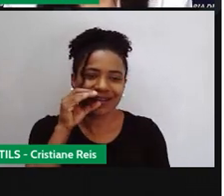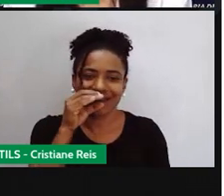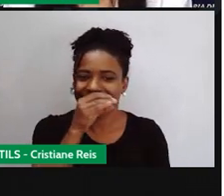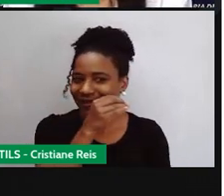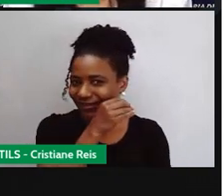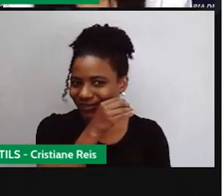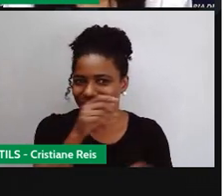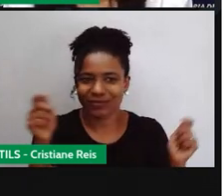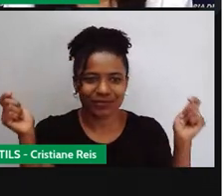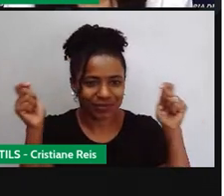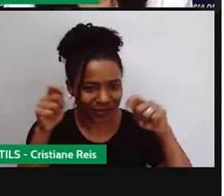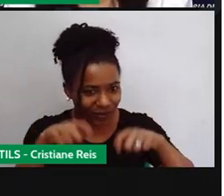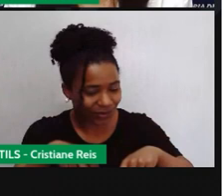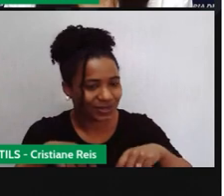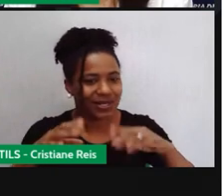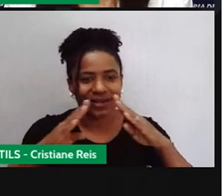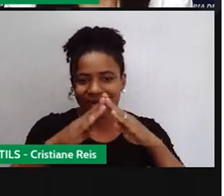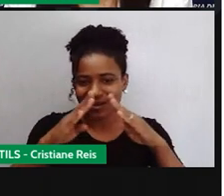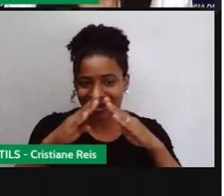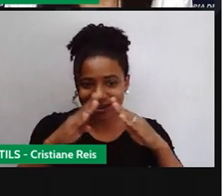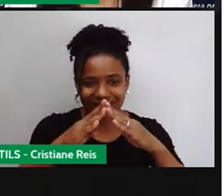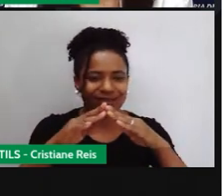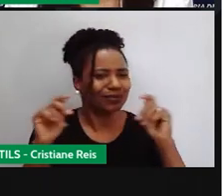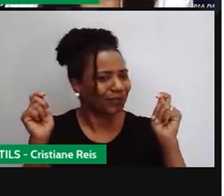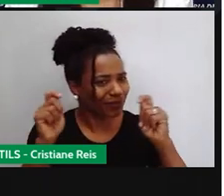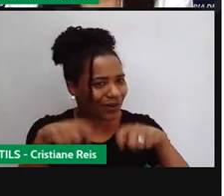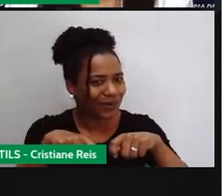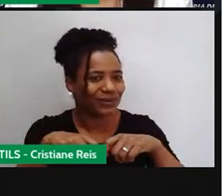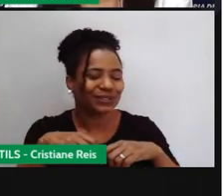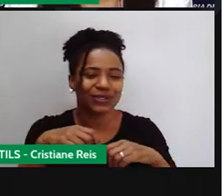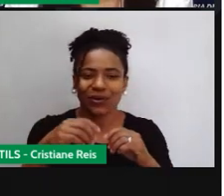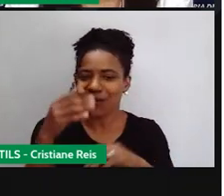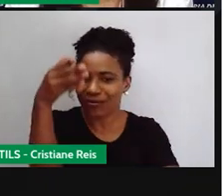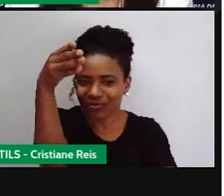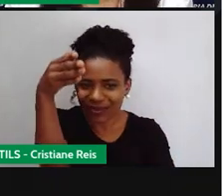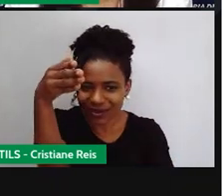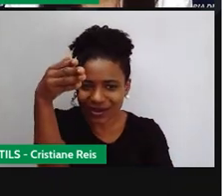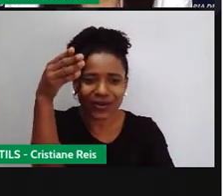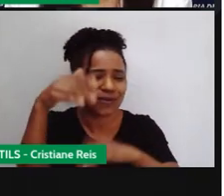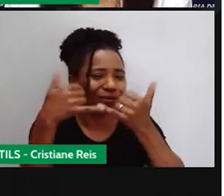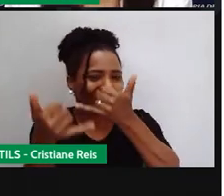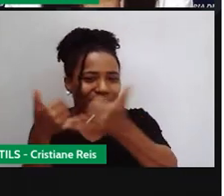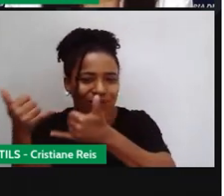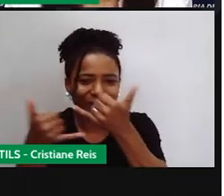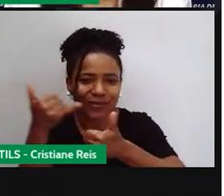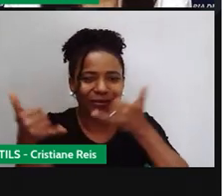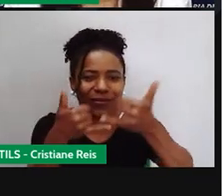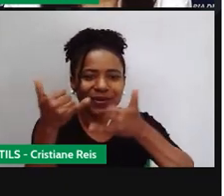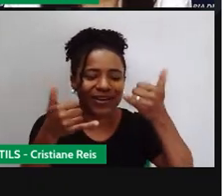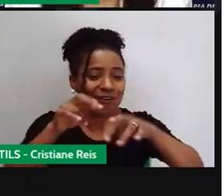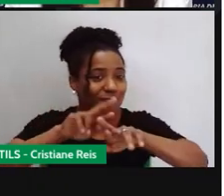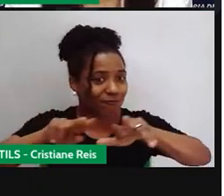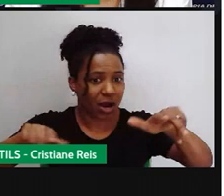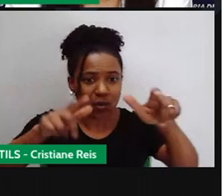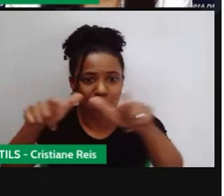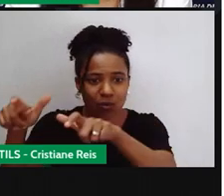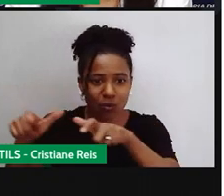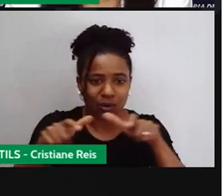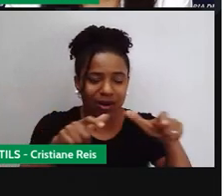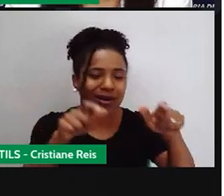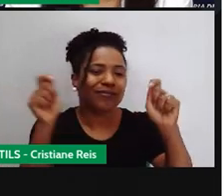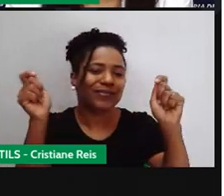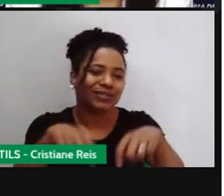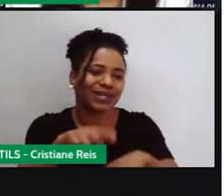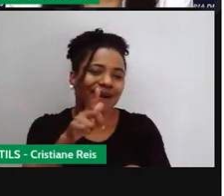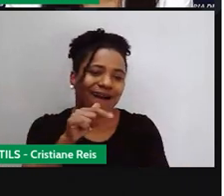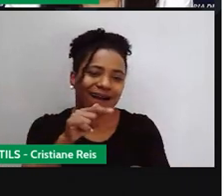ser utilizada também em casas, né, em residências, em hotéis, em clubes e em outros locais que houver necessidade do